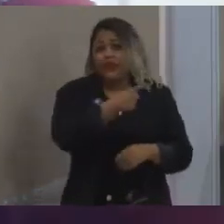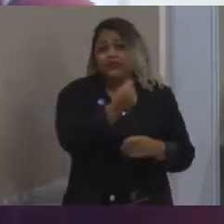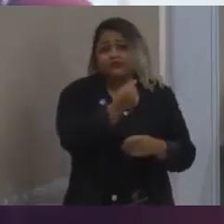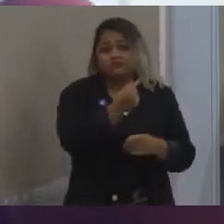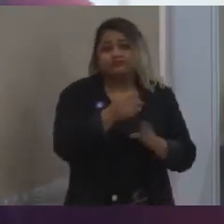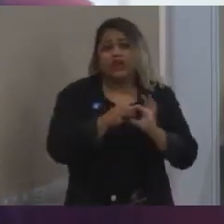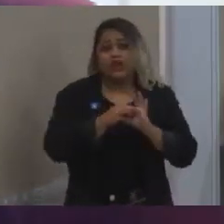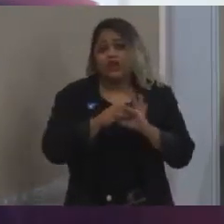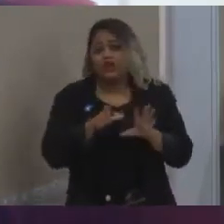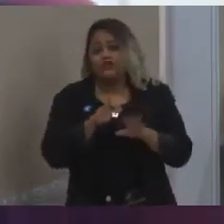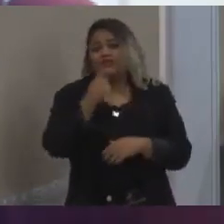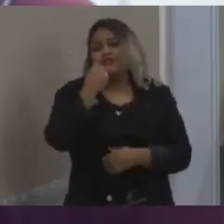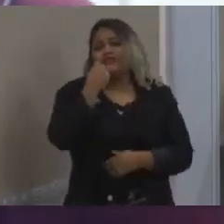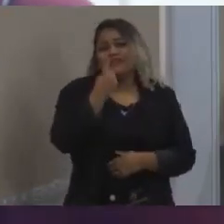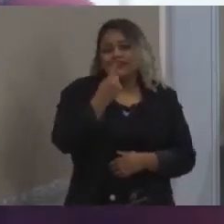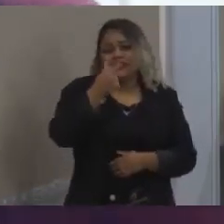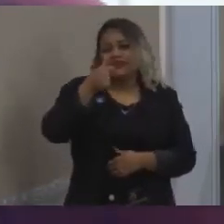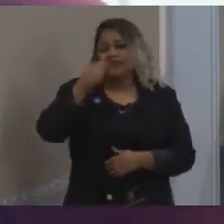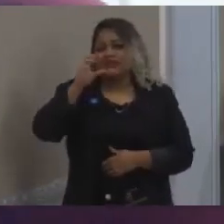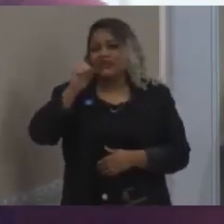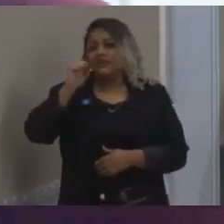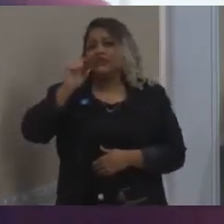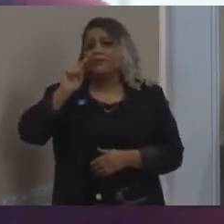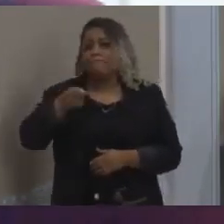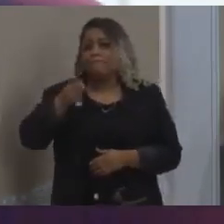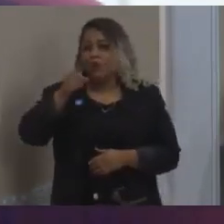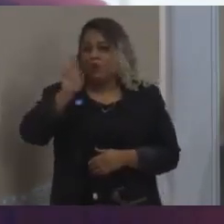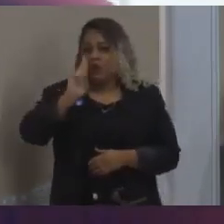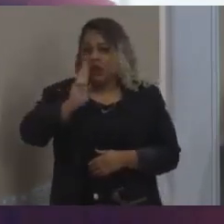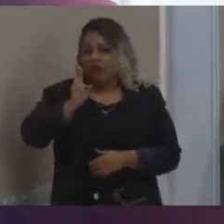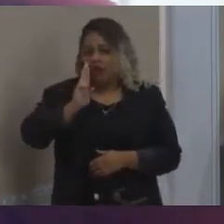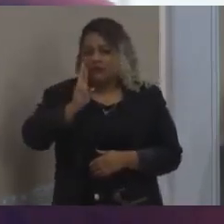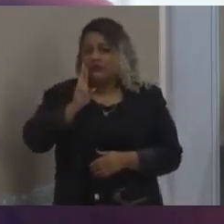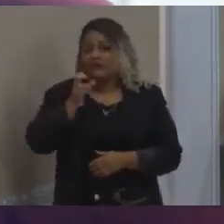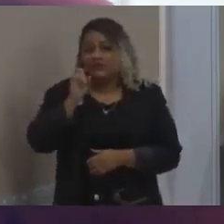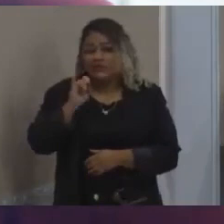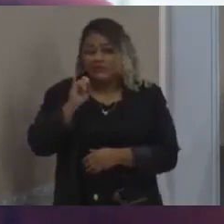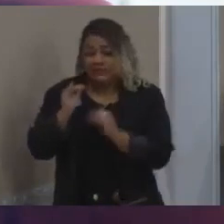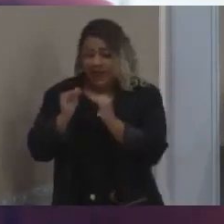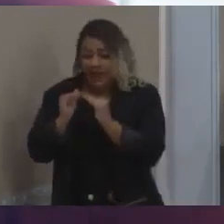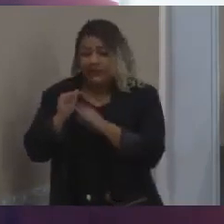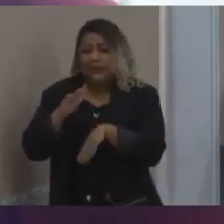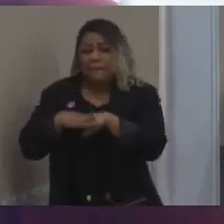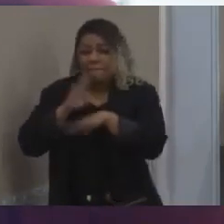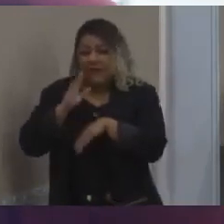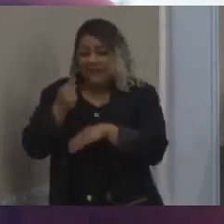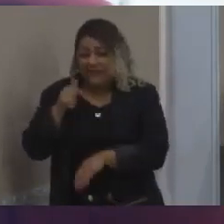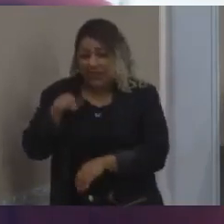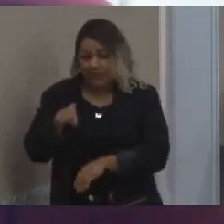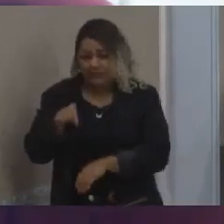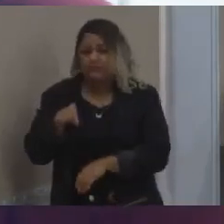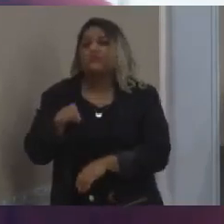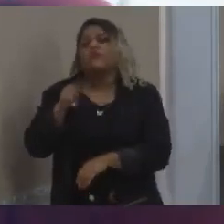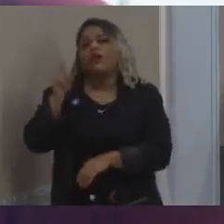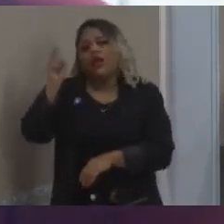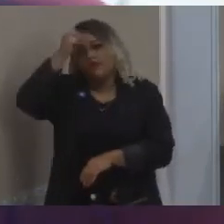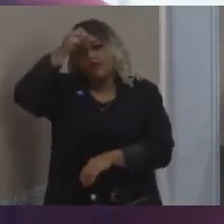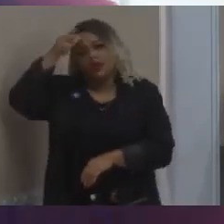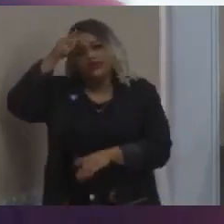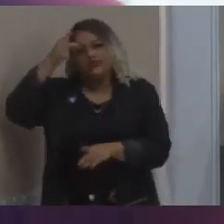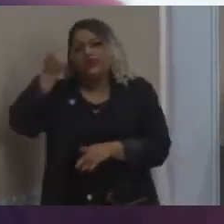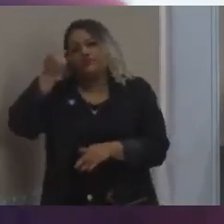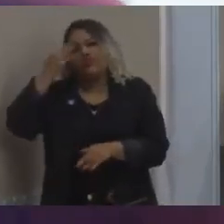Se a unidade, comprovadamente, for ficar mais cara do que isso, o município vai aportar um recurso para